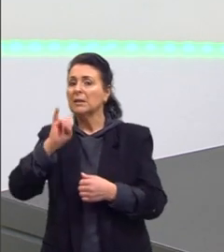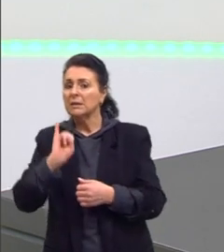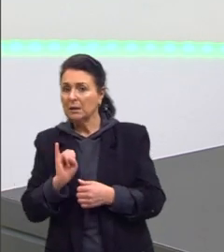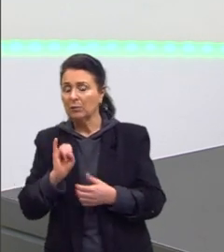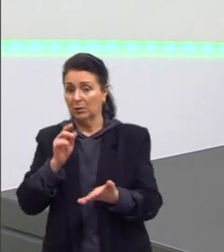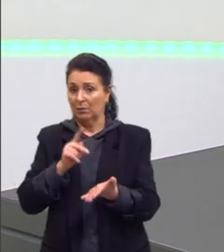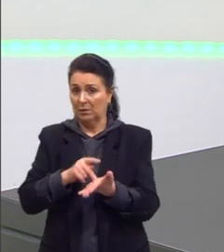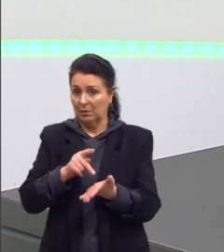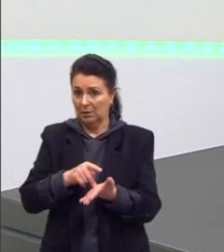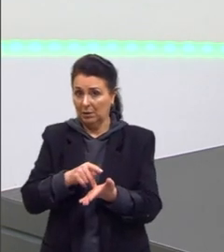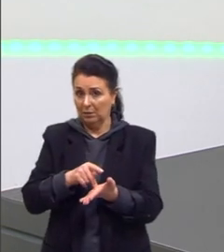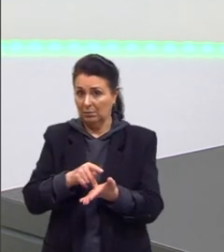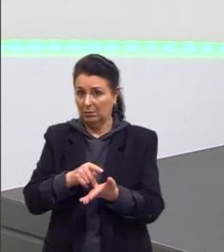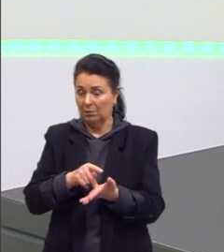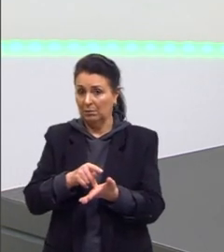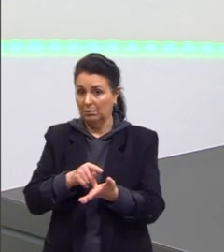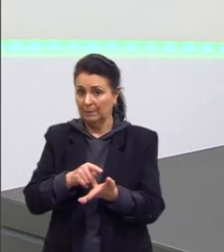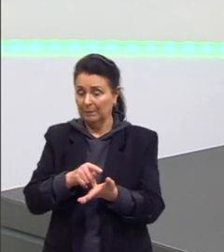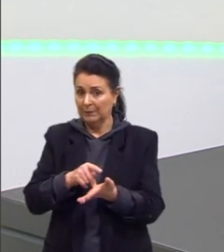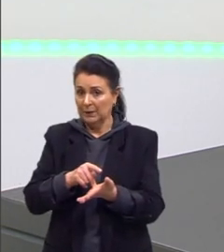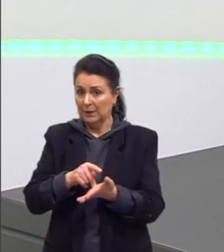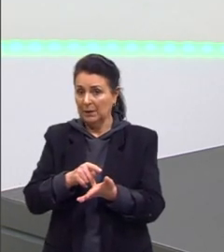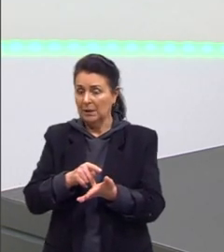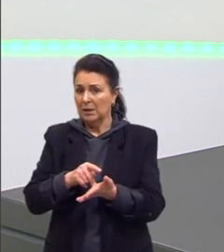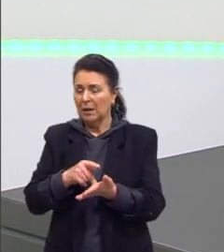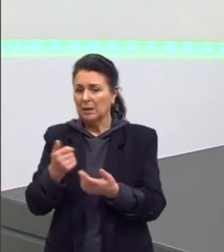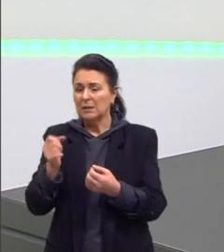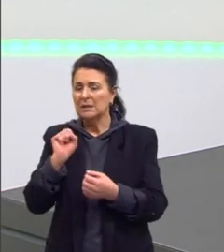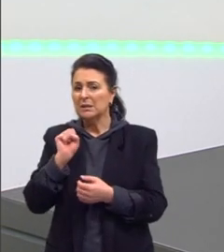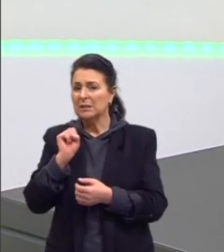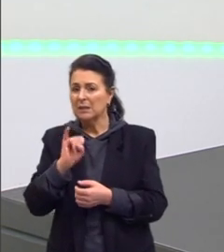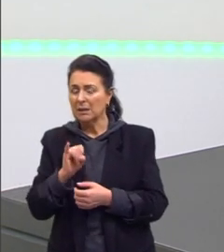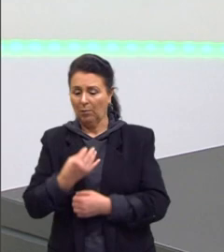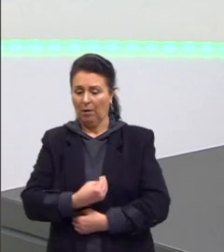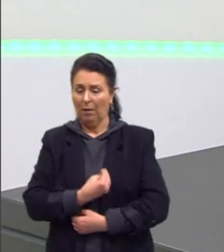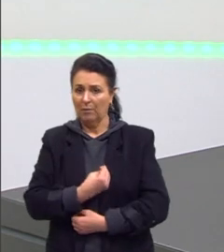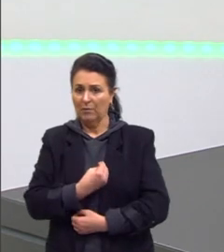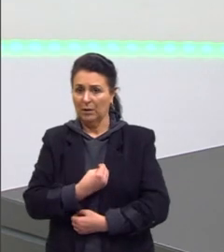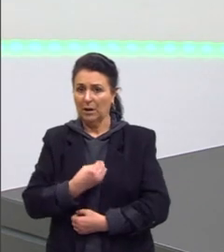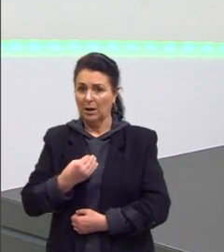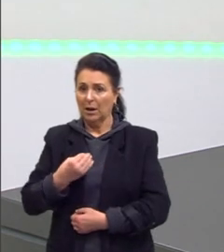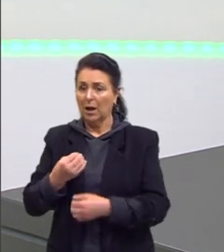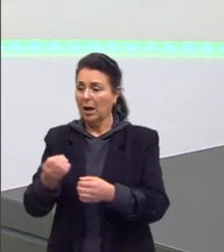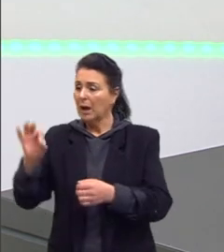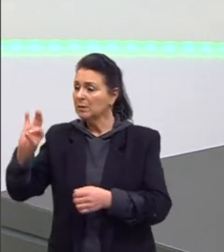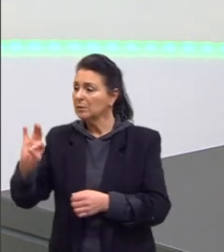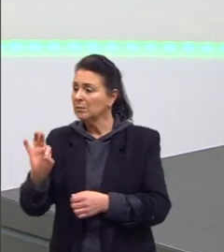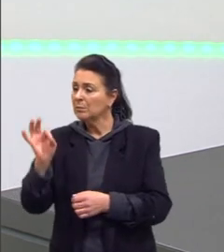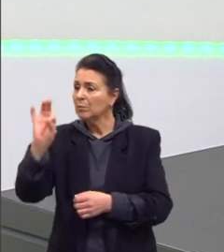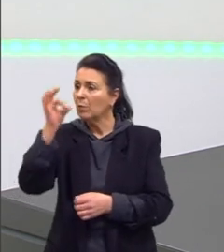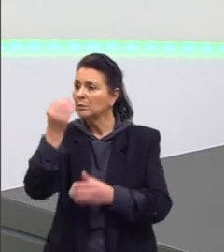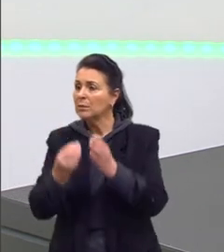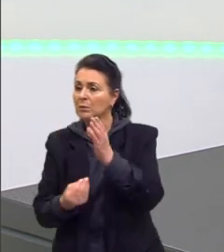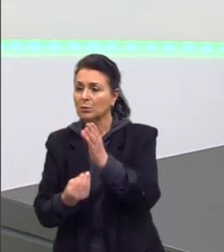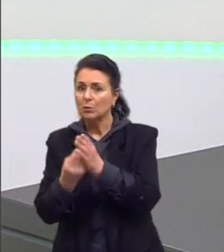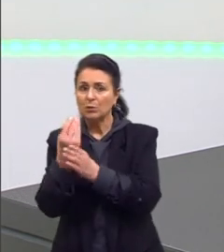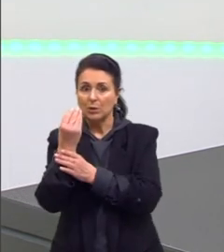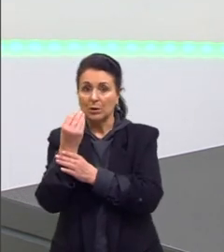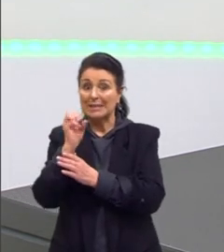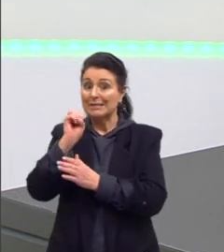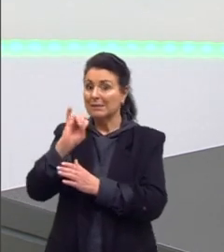verdadeiro, realmente, se a vida, as moscas surgiam, se a carne se